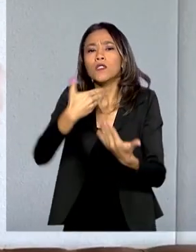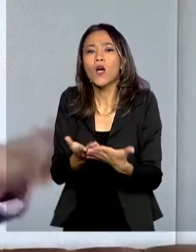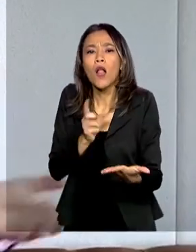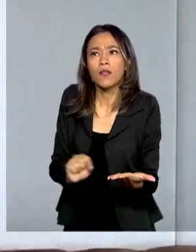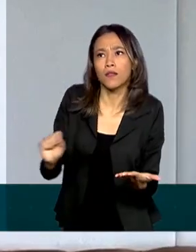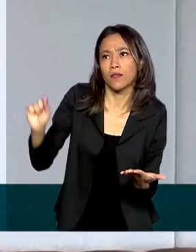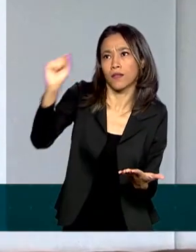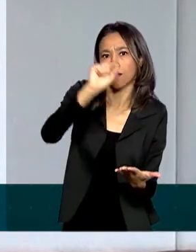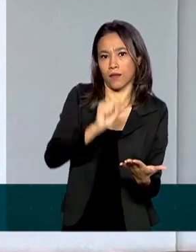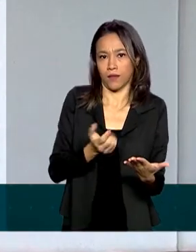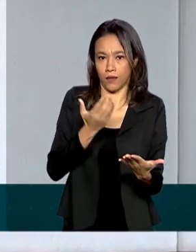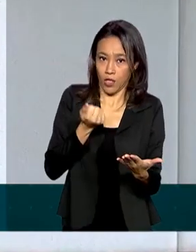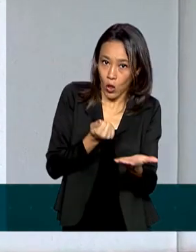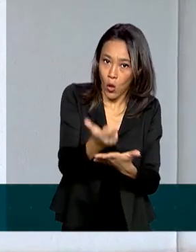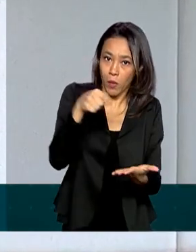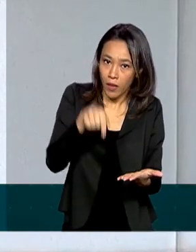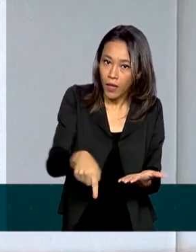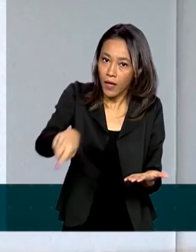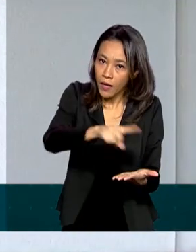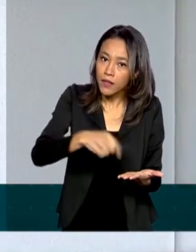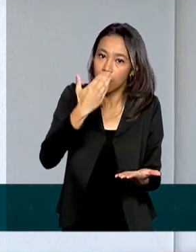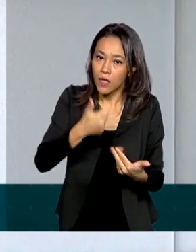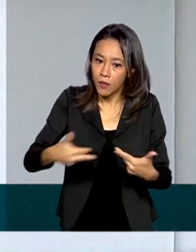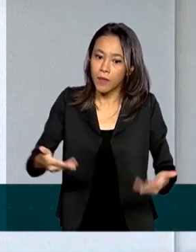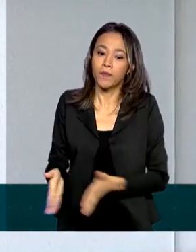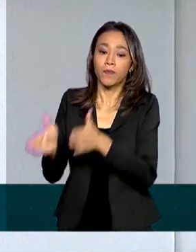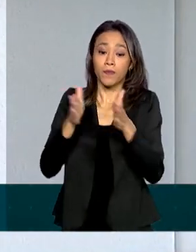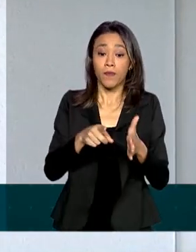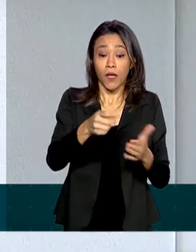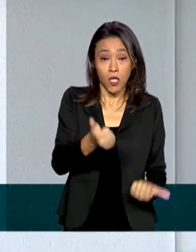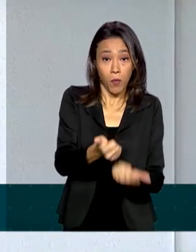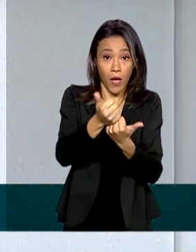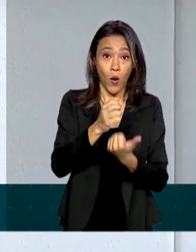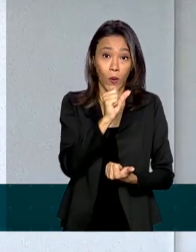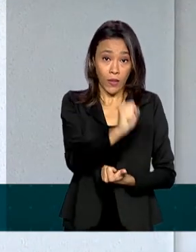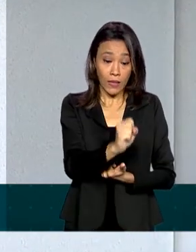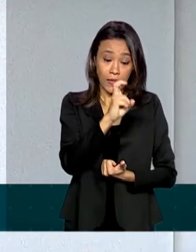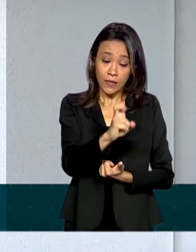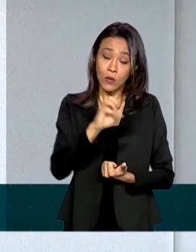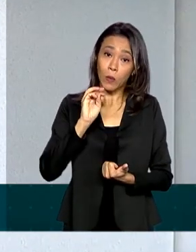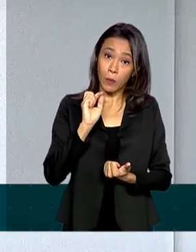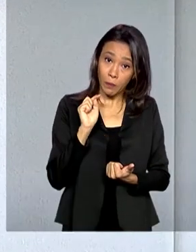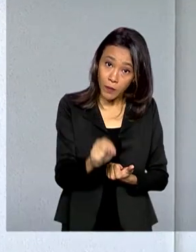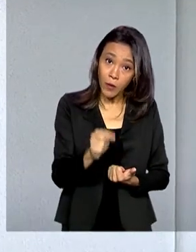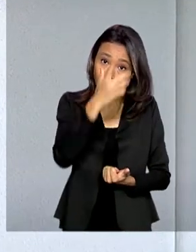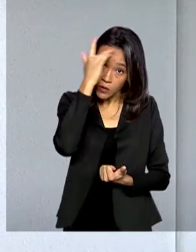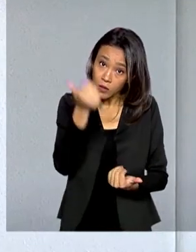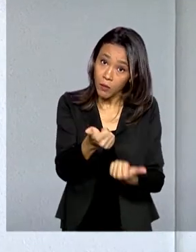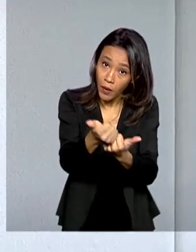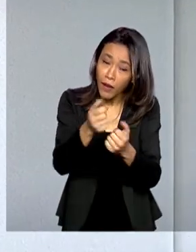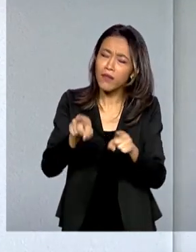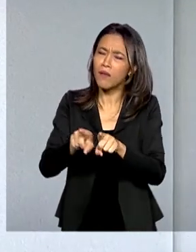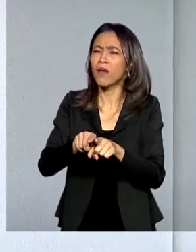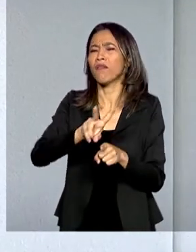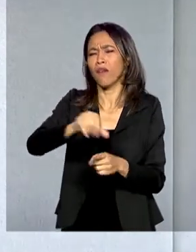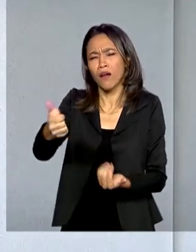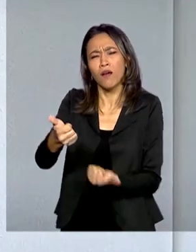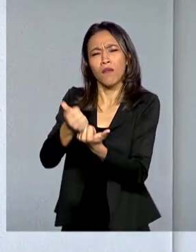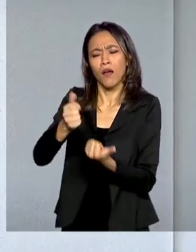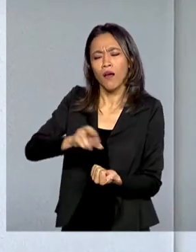beneficiar mais de 85 mil agricultores, também beneficiará muitas empresas,